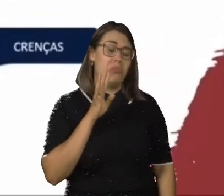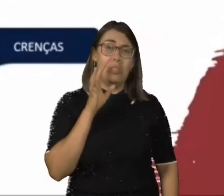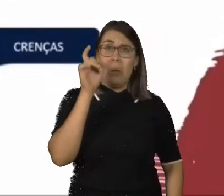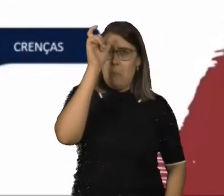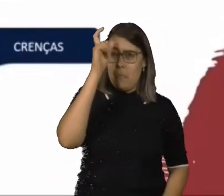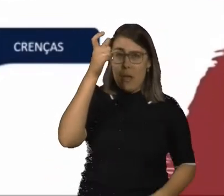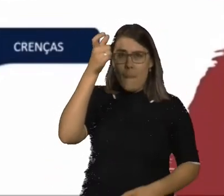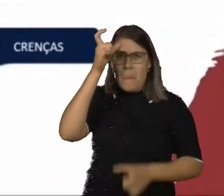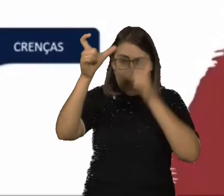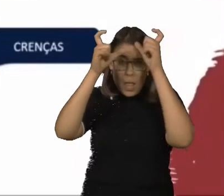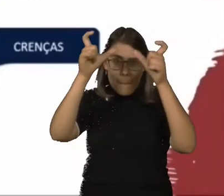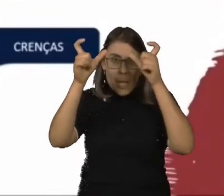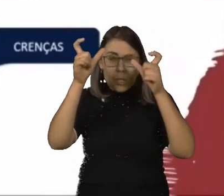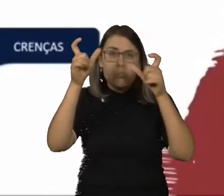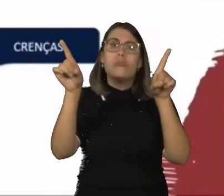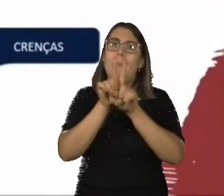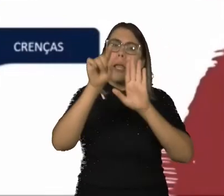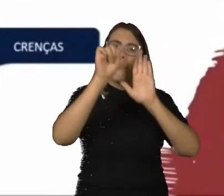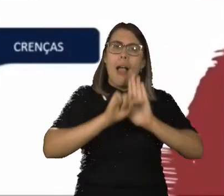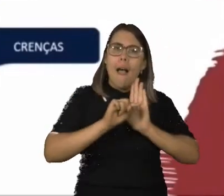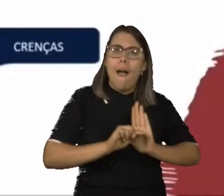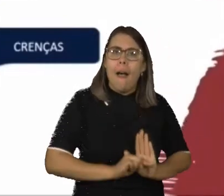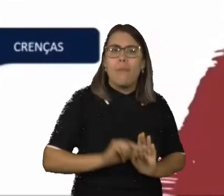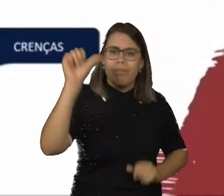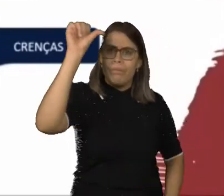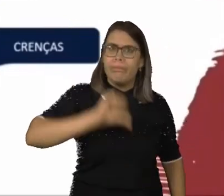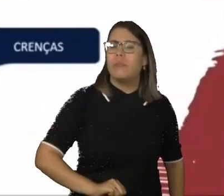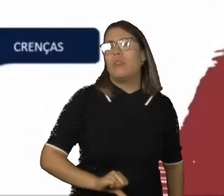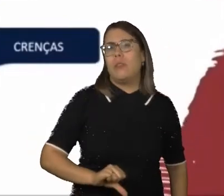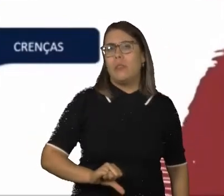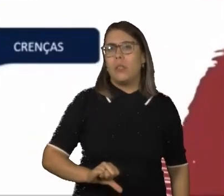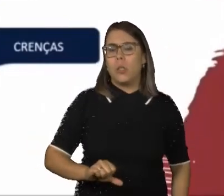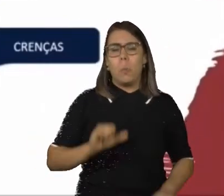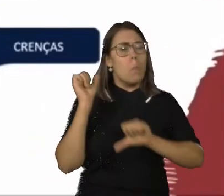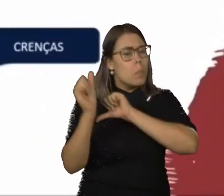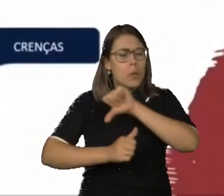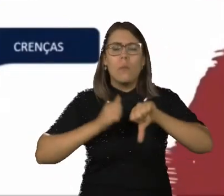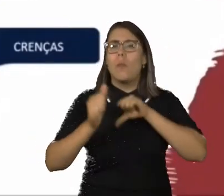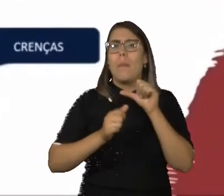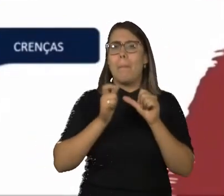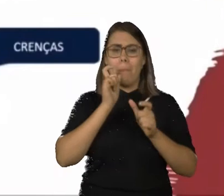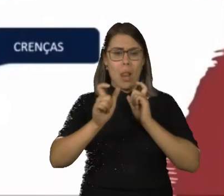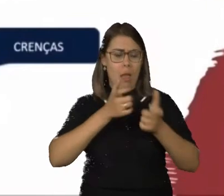assim, liberam também hormônios que vão mexer no nosso estado emocional. Nossa fisiologia muda. Tanto que uma pessoa deprimida, ela